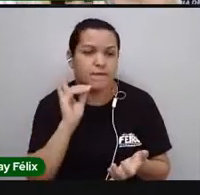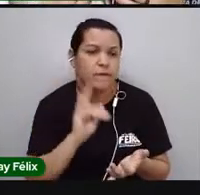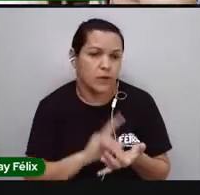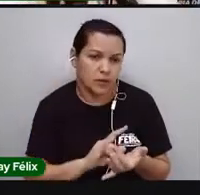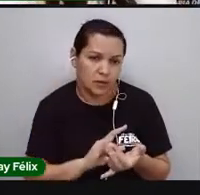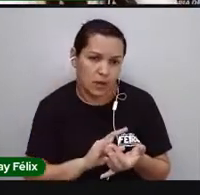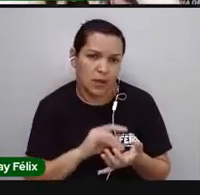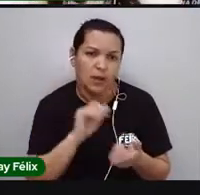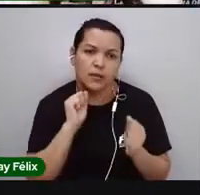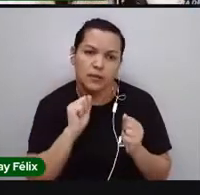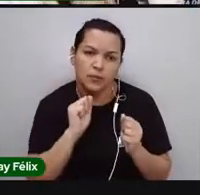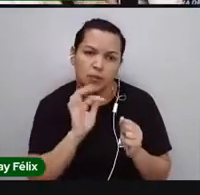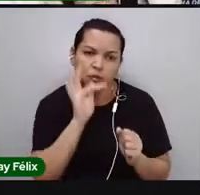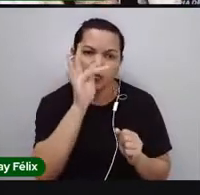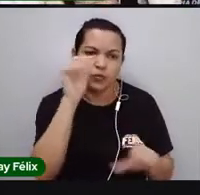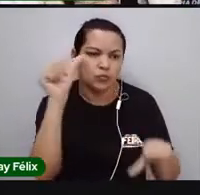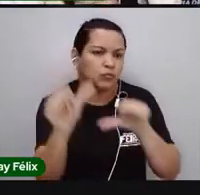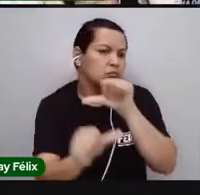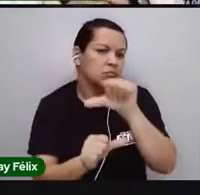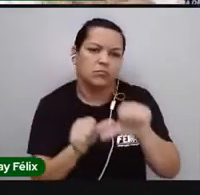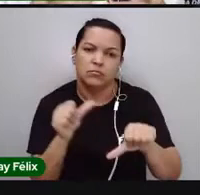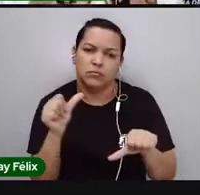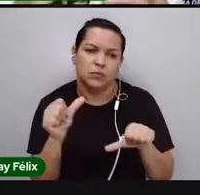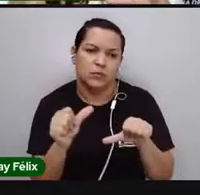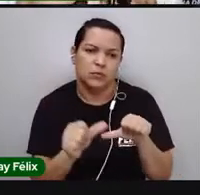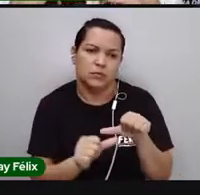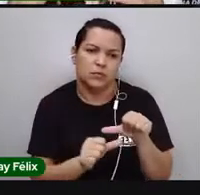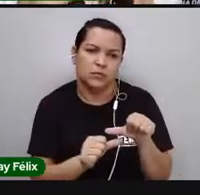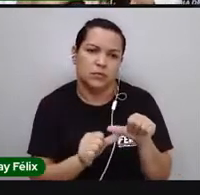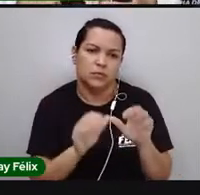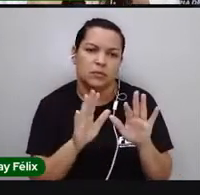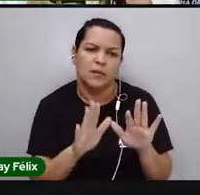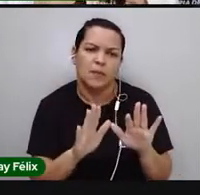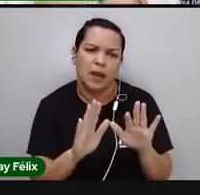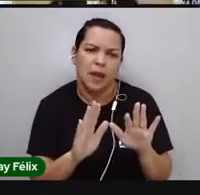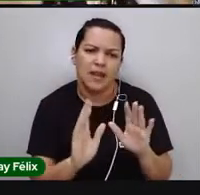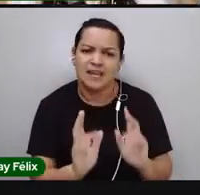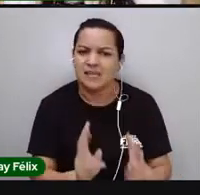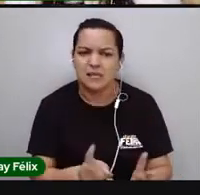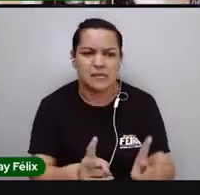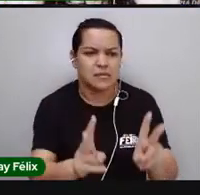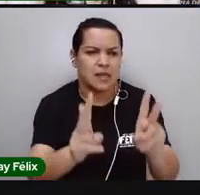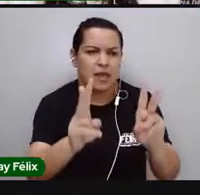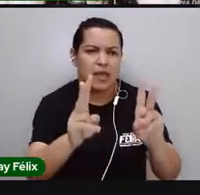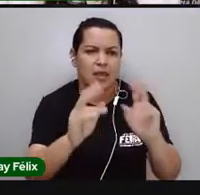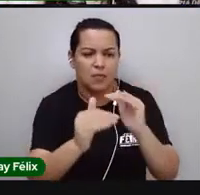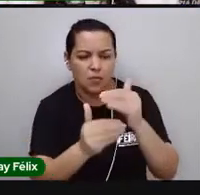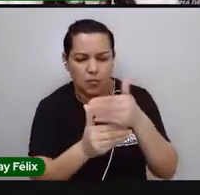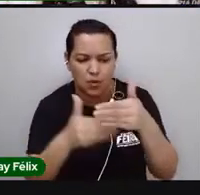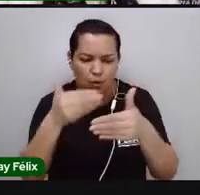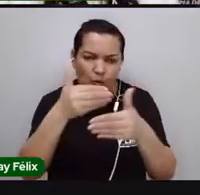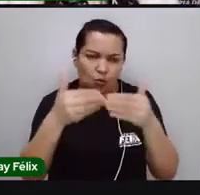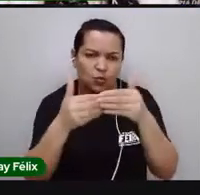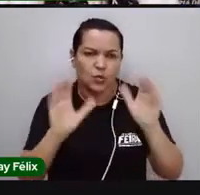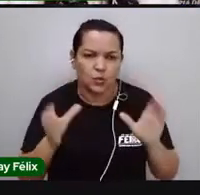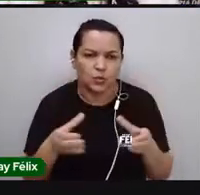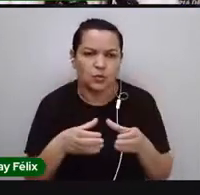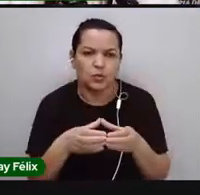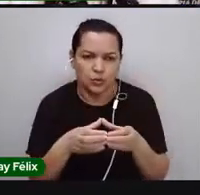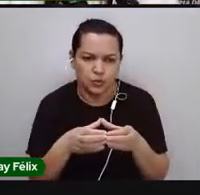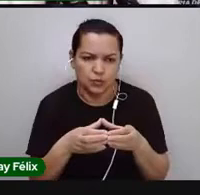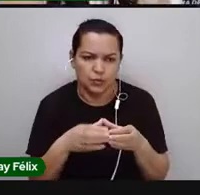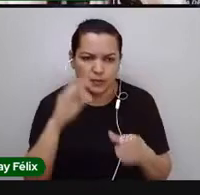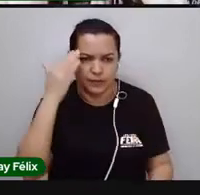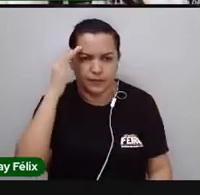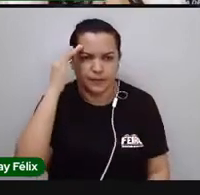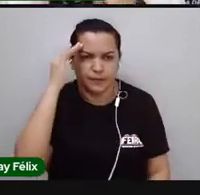pode ser que no futuro, mude. Mas isso sempre vai ser uma construção coletiva. Tranquilo até aqui?